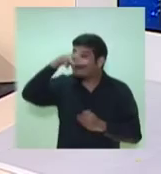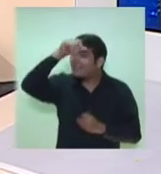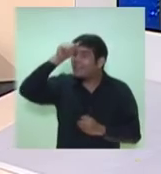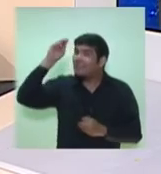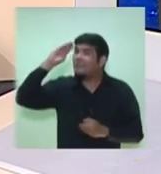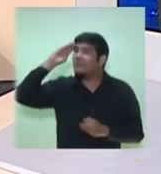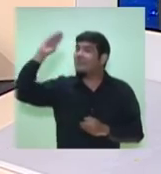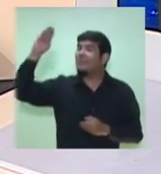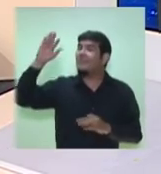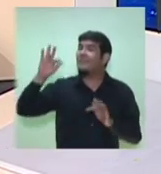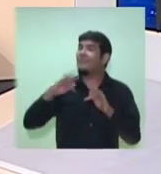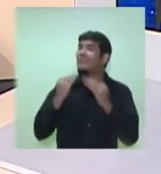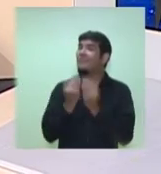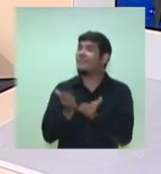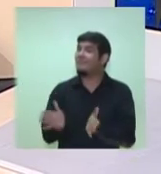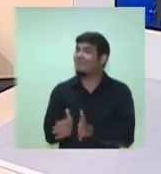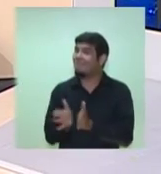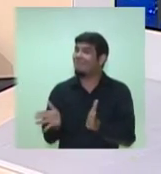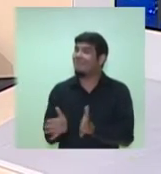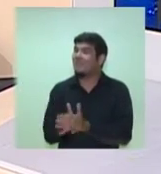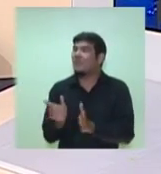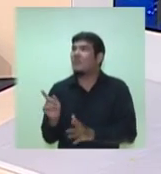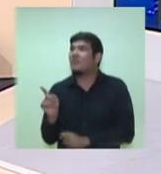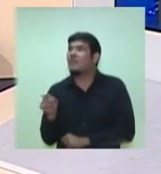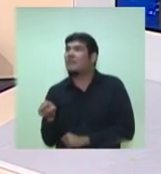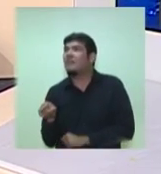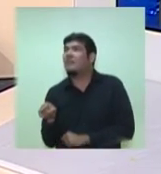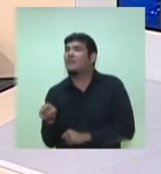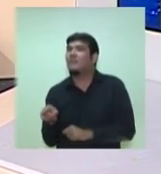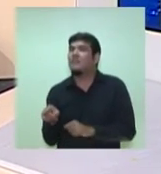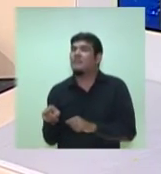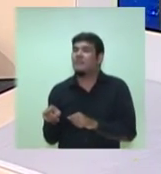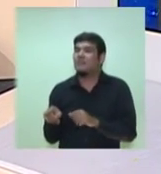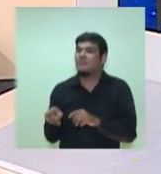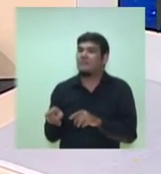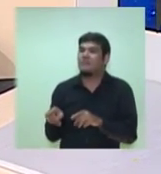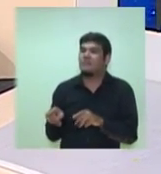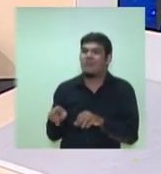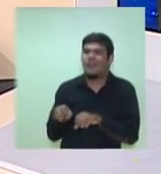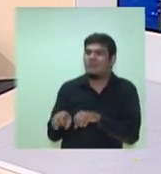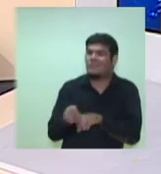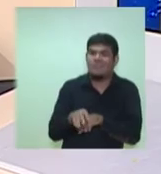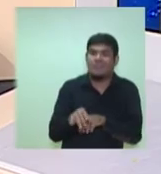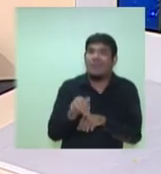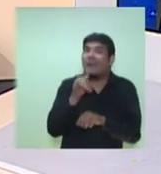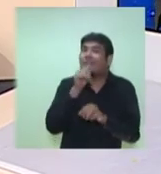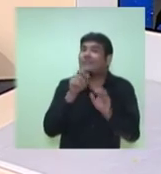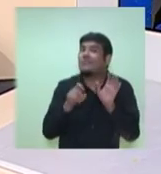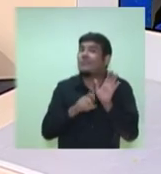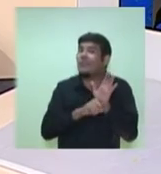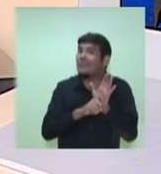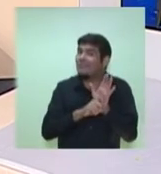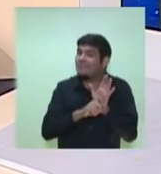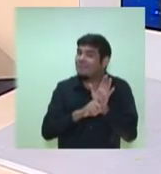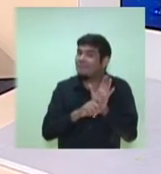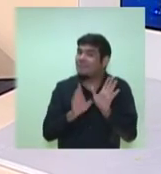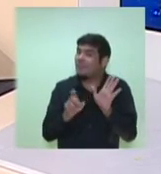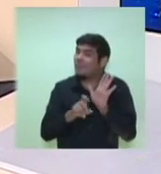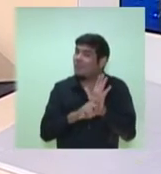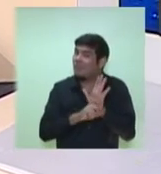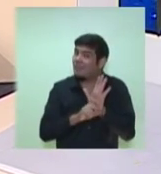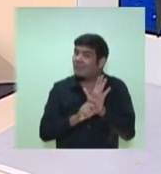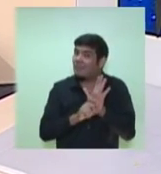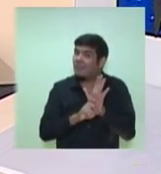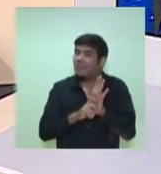principalmente aquelas de baixa renda, e articula a educação, que é as drogas. As drogas.